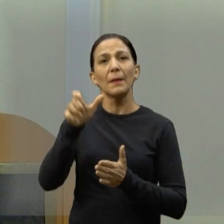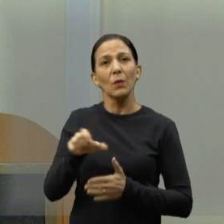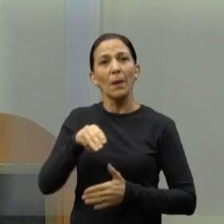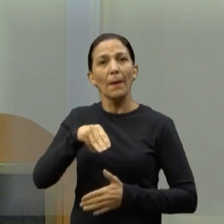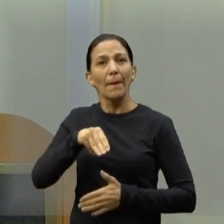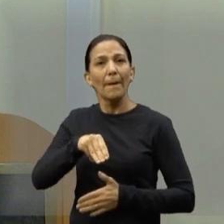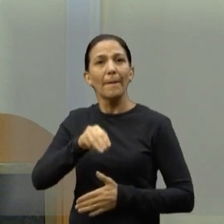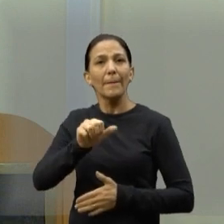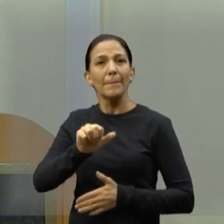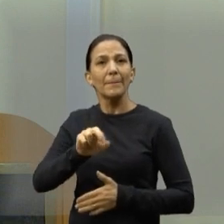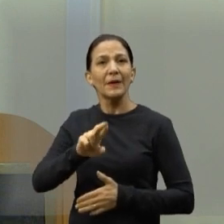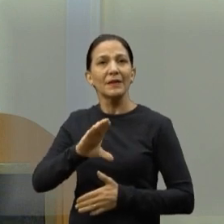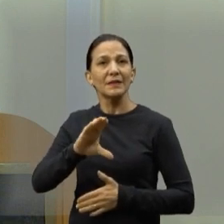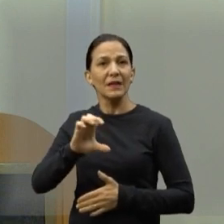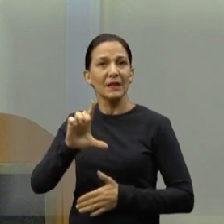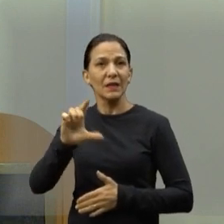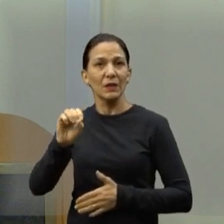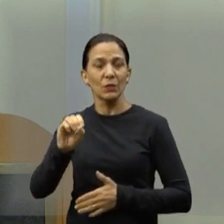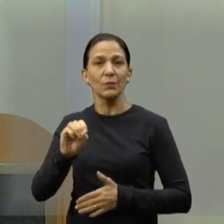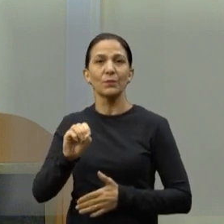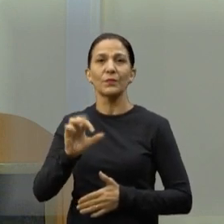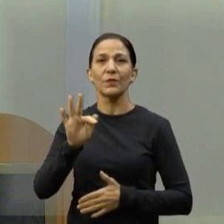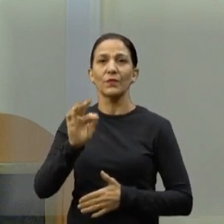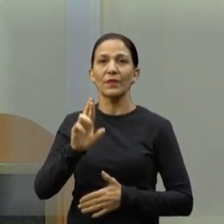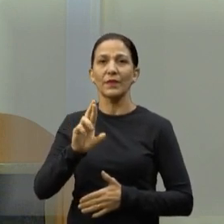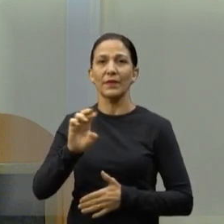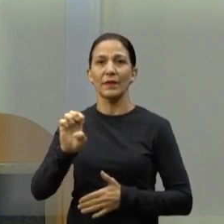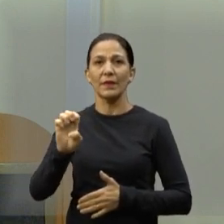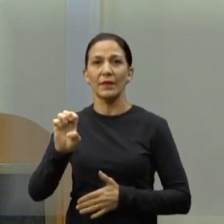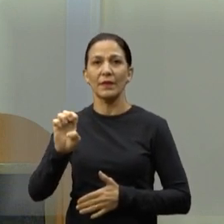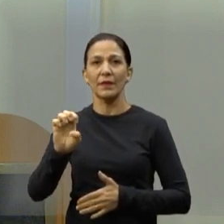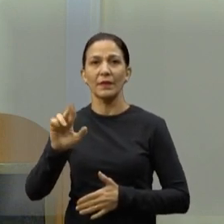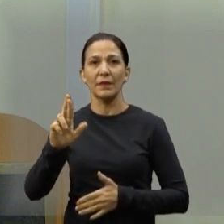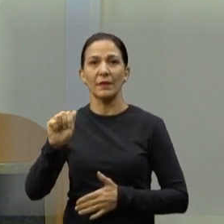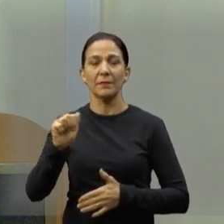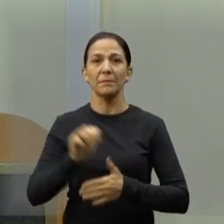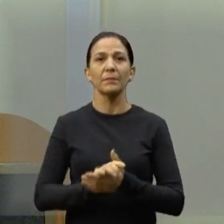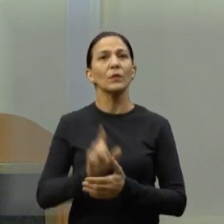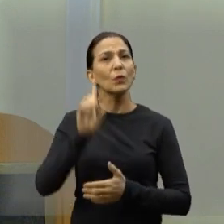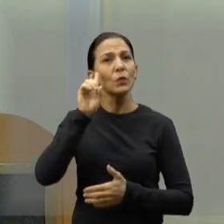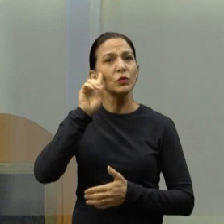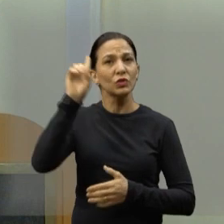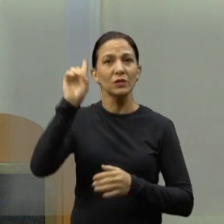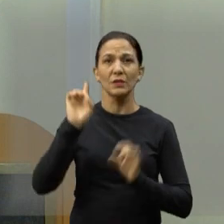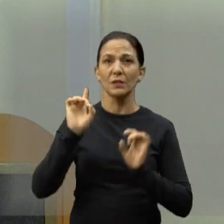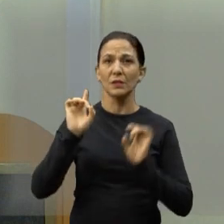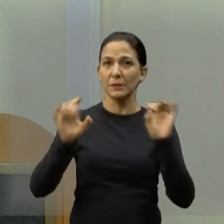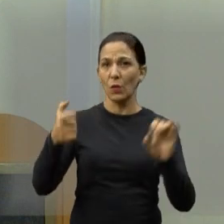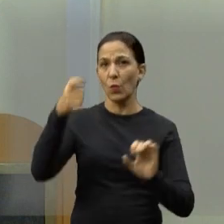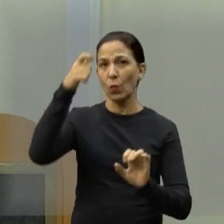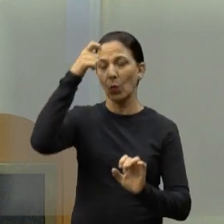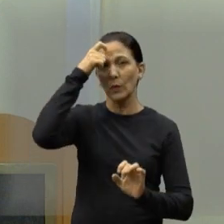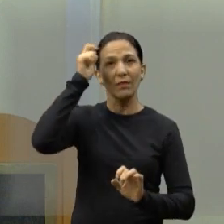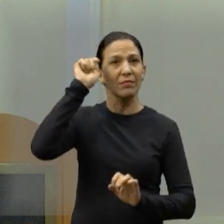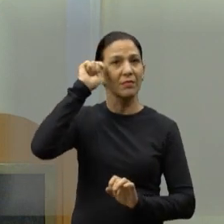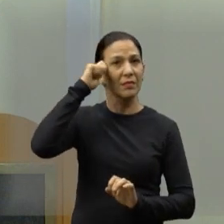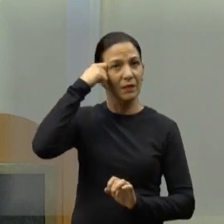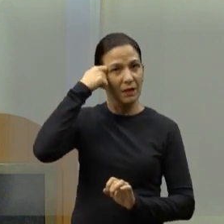que ele diz o seguinte, é, a designação da data como dia da consciência negra,